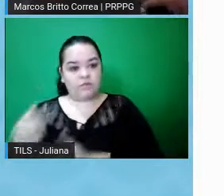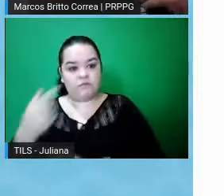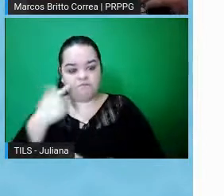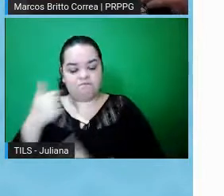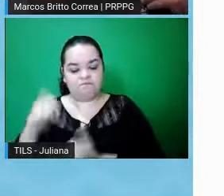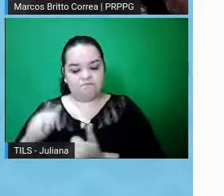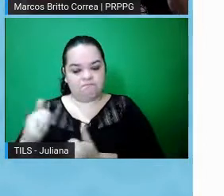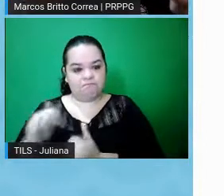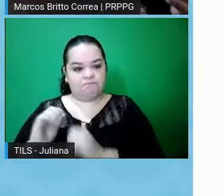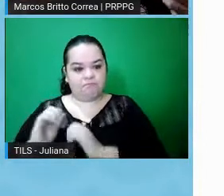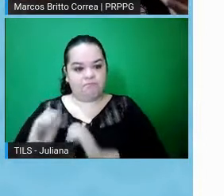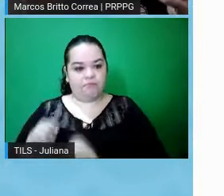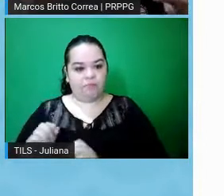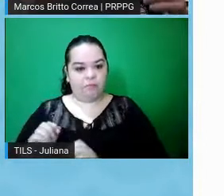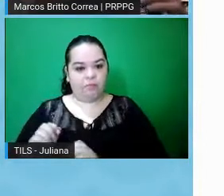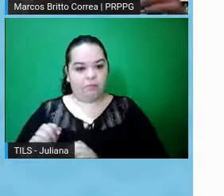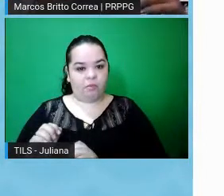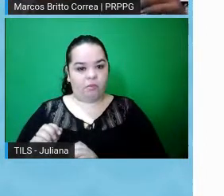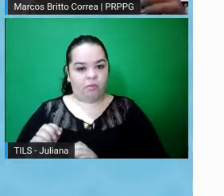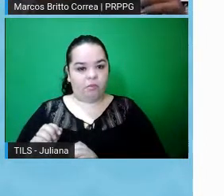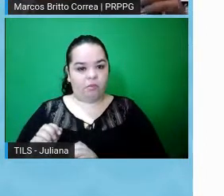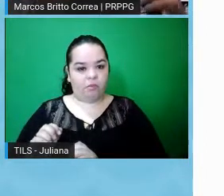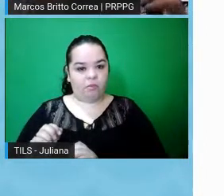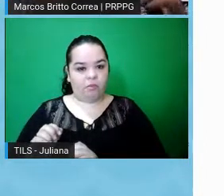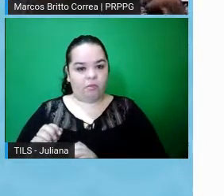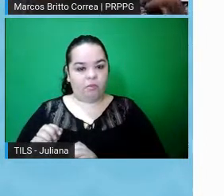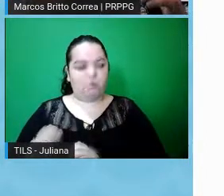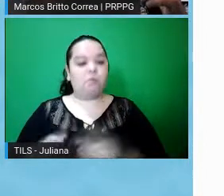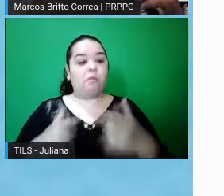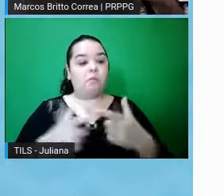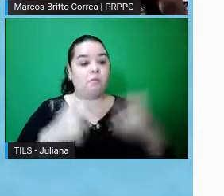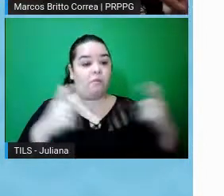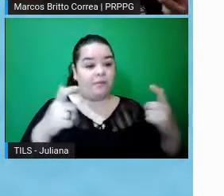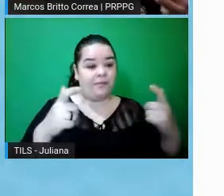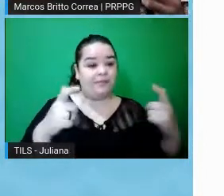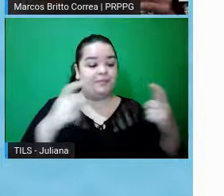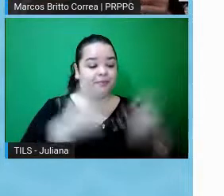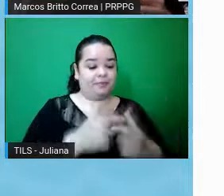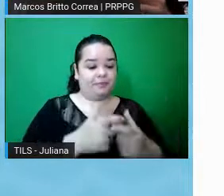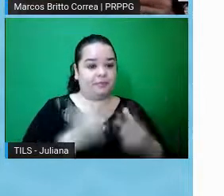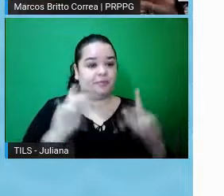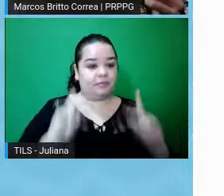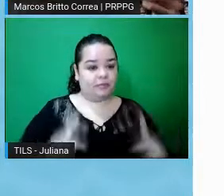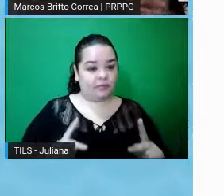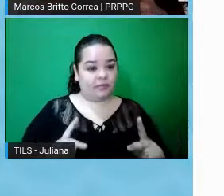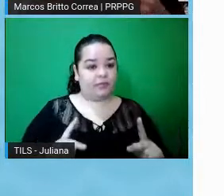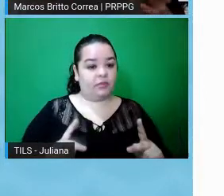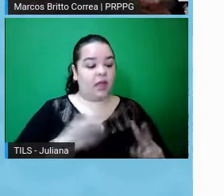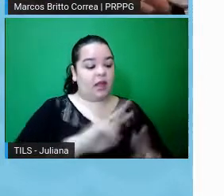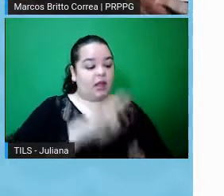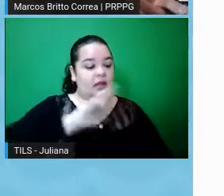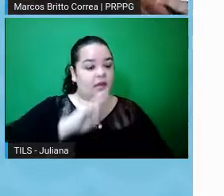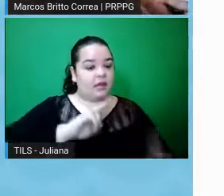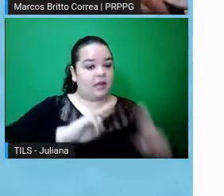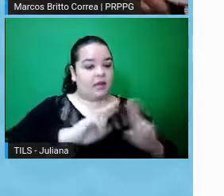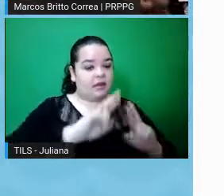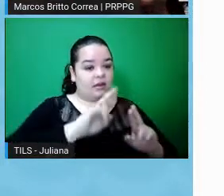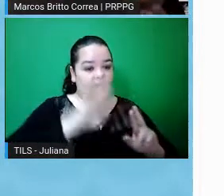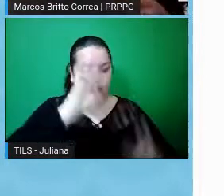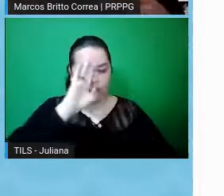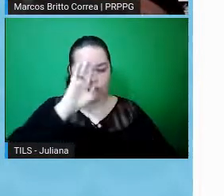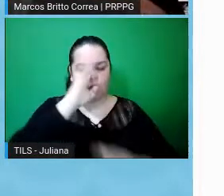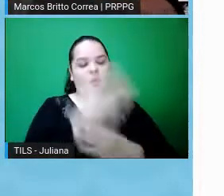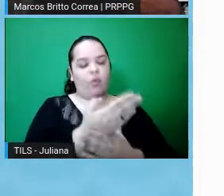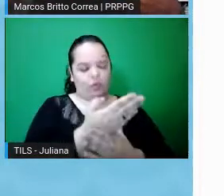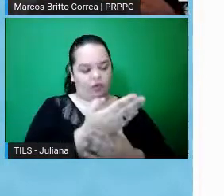né, porque é o tamanho da amostra que possibilita que, que me garante, né, que os resultados, primeiro, vão ter um grau de confiabilidade,